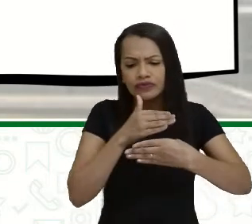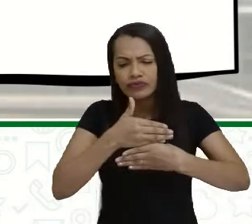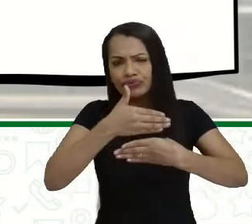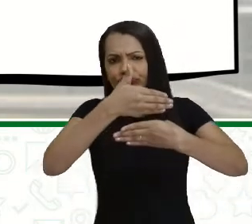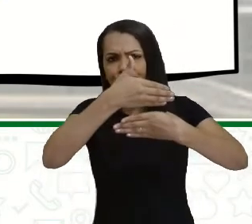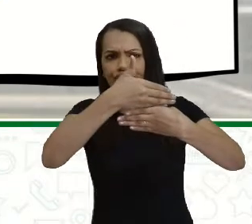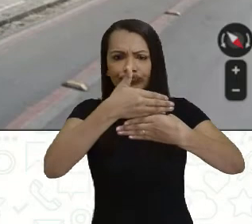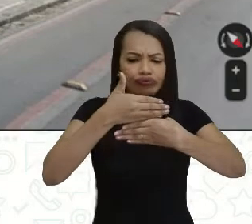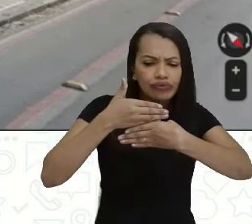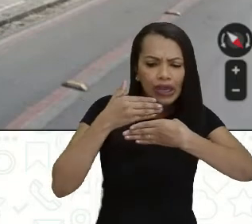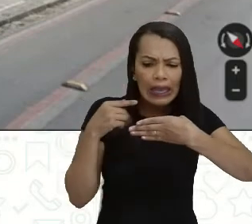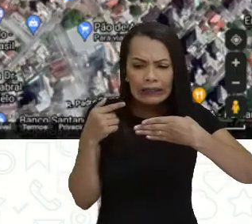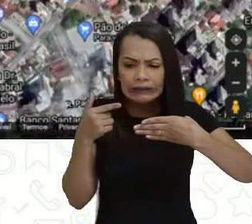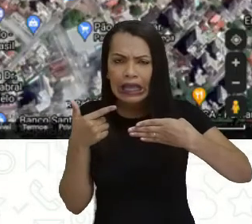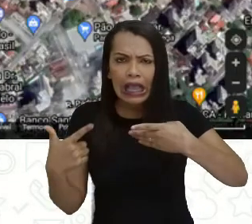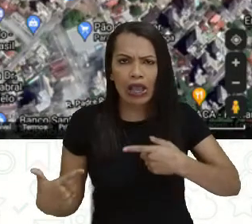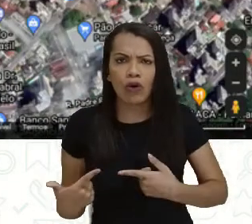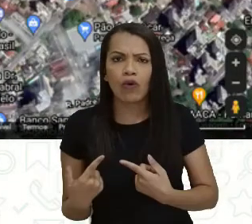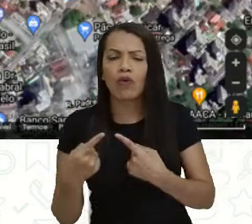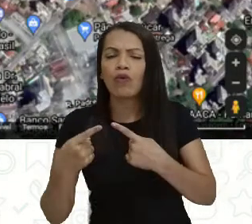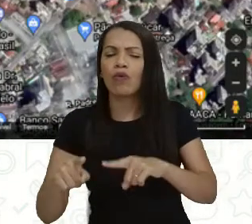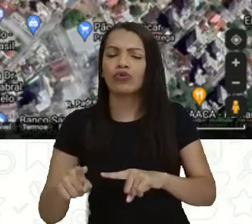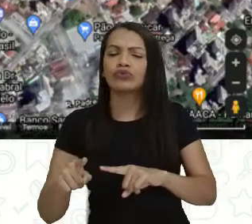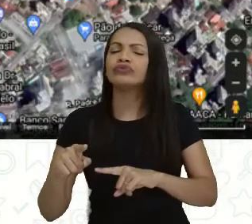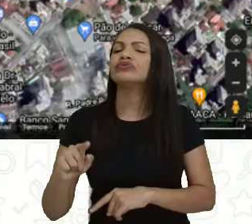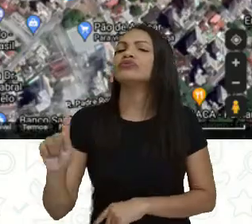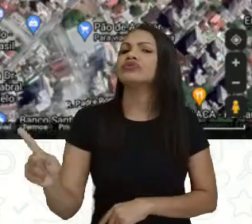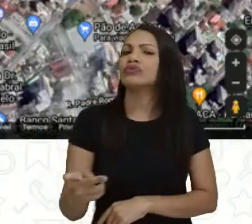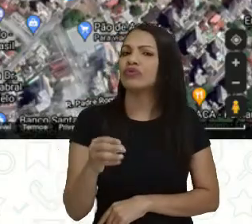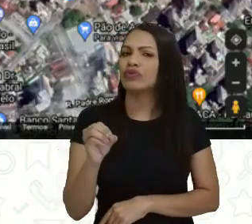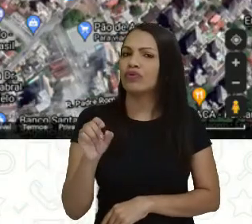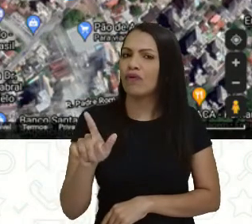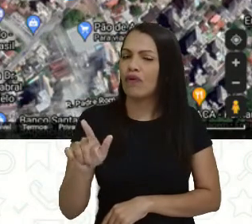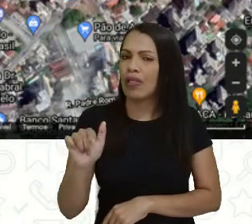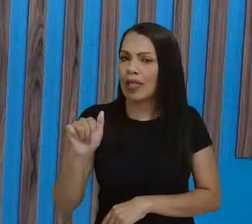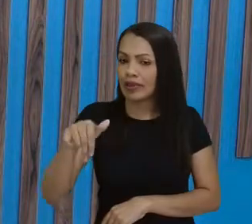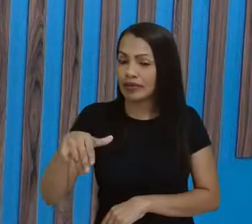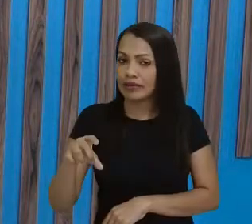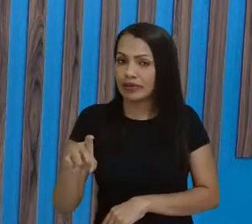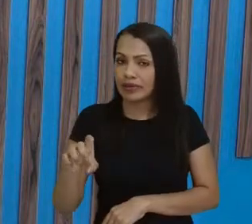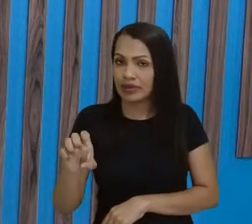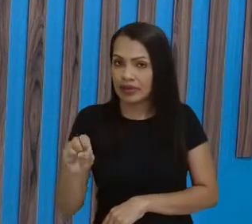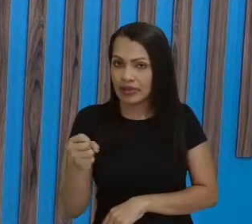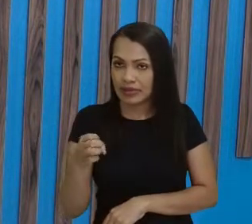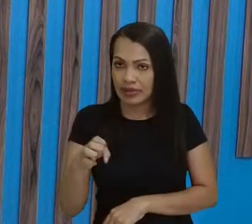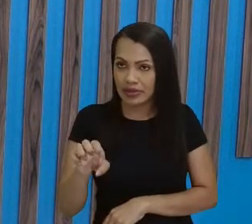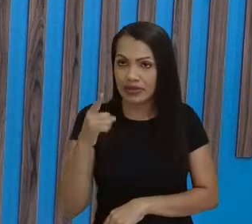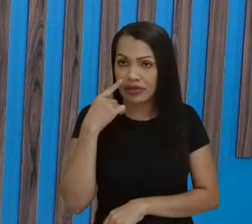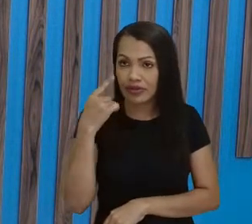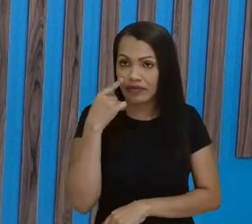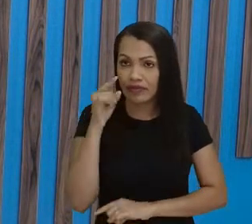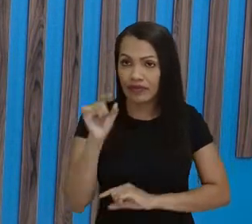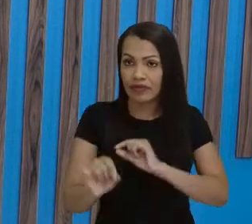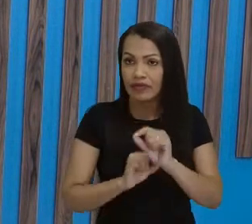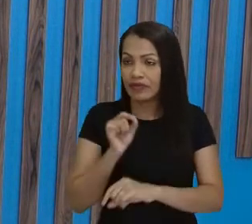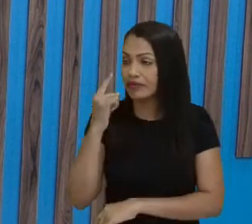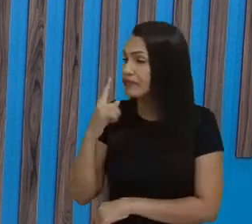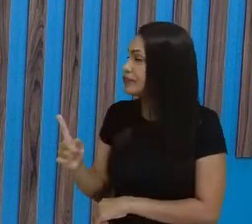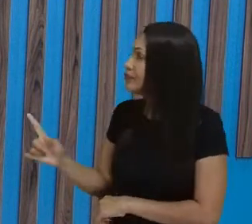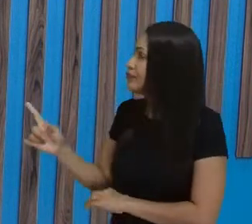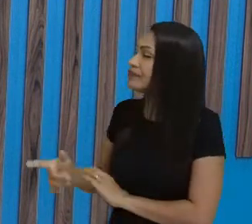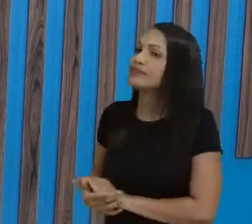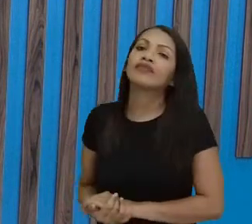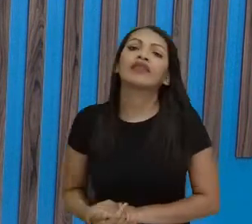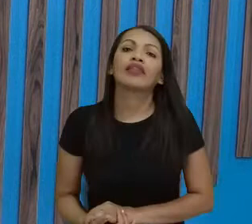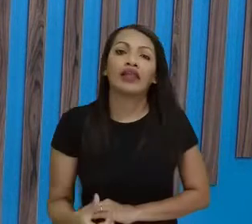imagem, né, voltar aqui a imagem, gente viu... Amplie aí, por favor, Devinho. Então, a gente viu aqui, ó, que tem aqui,